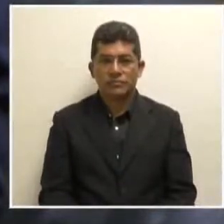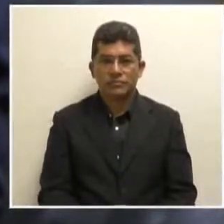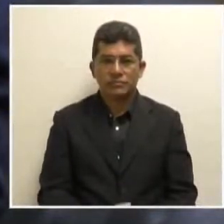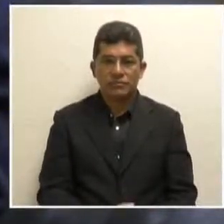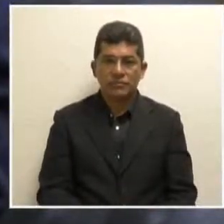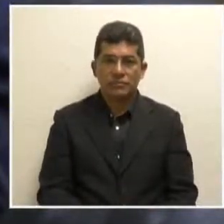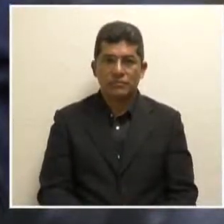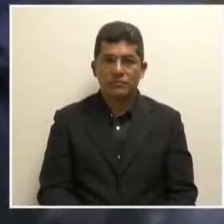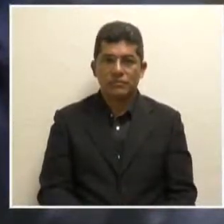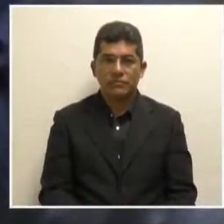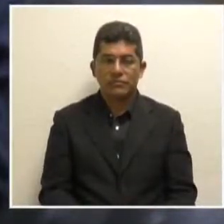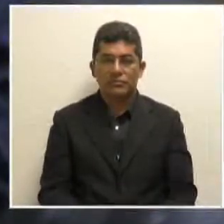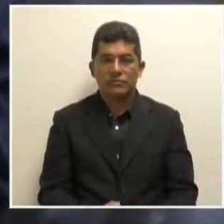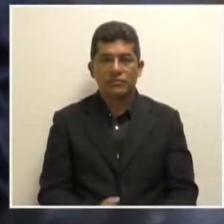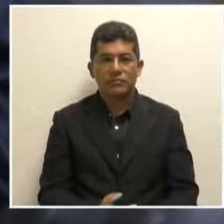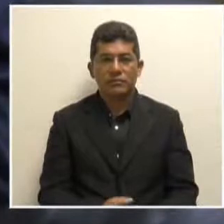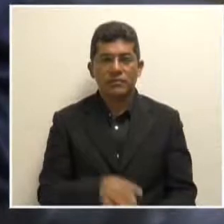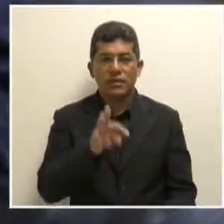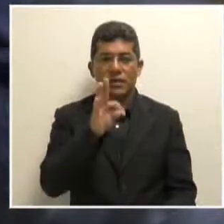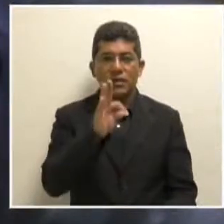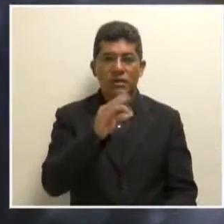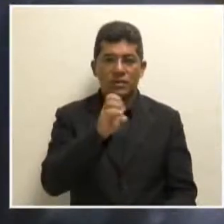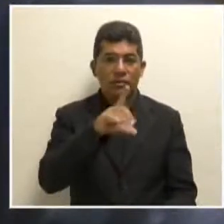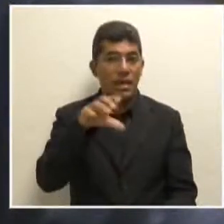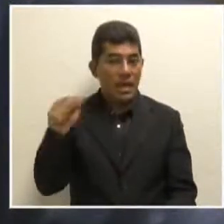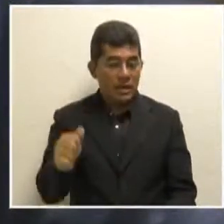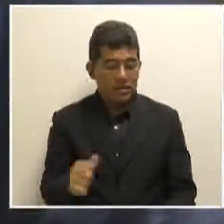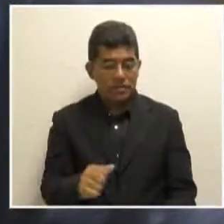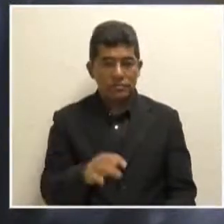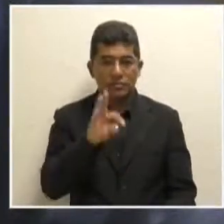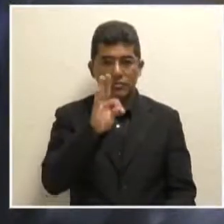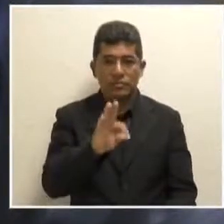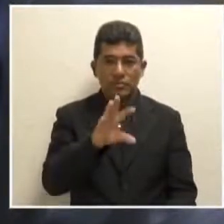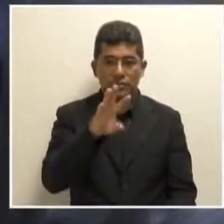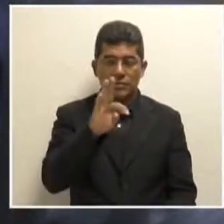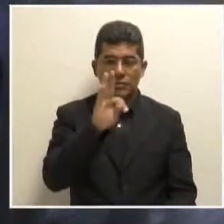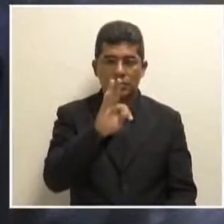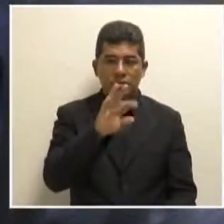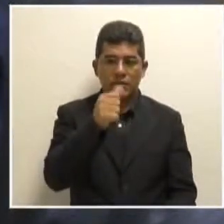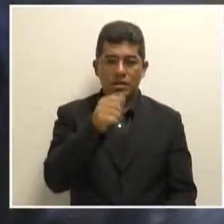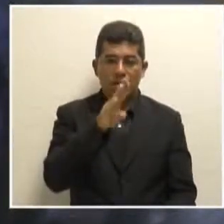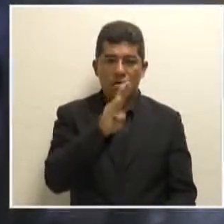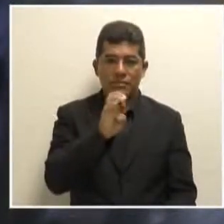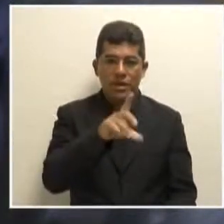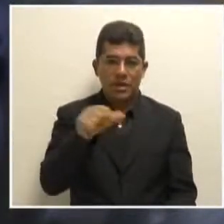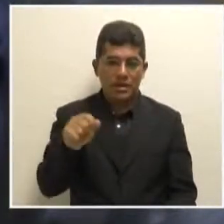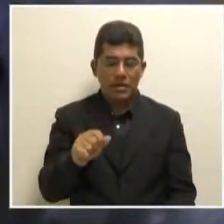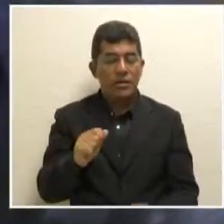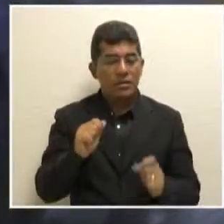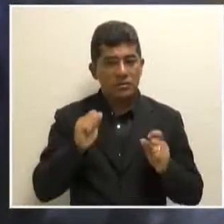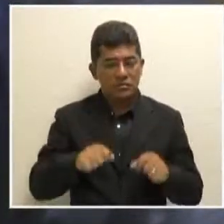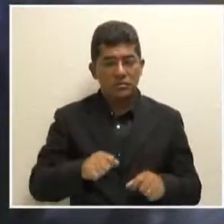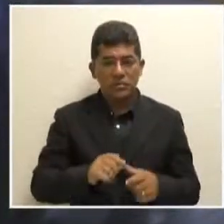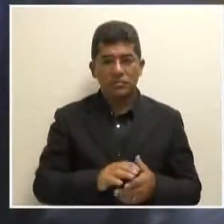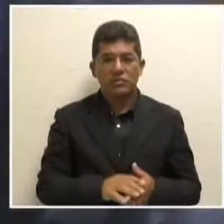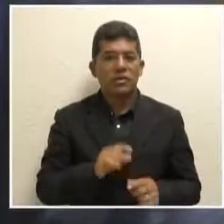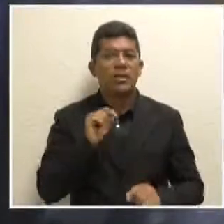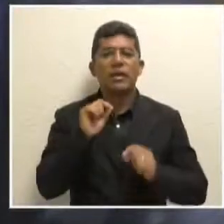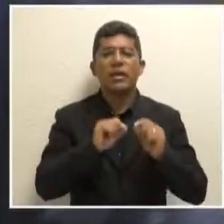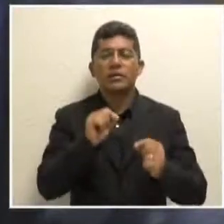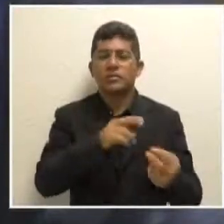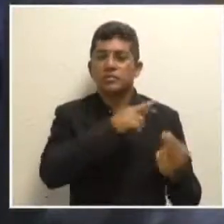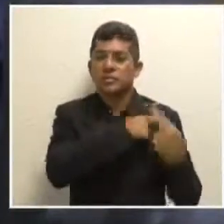numa tabela de transparência para que fim para quem